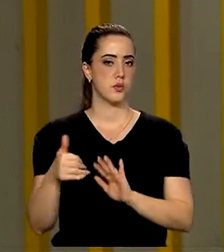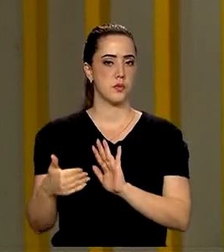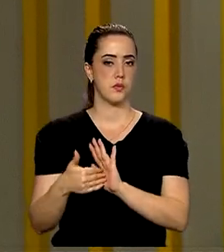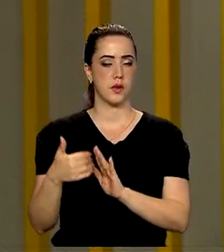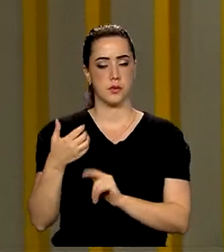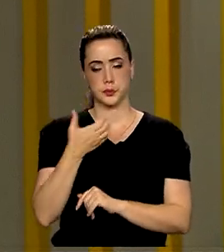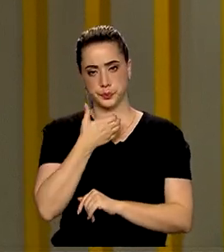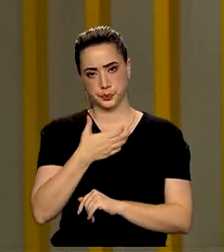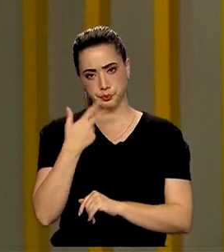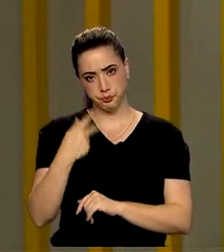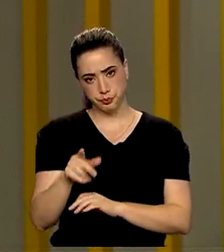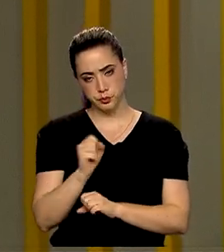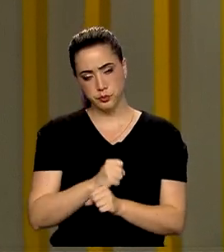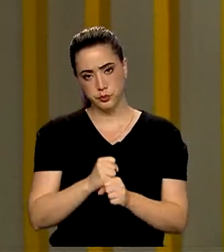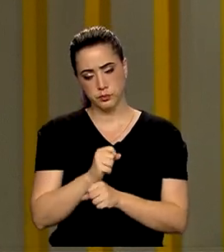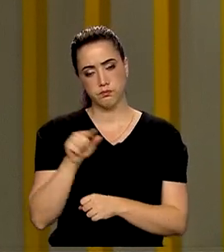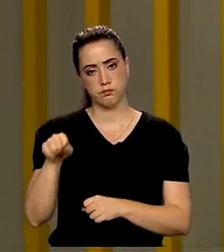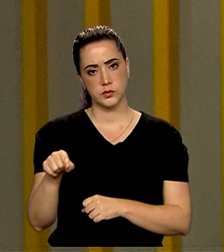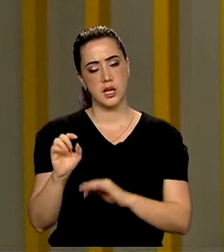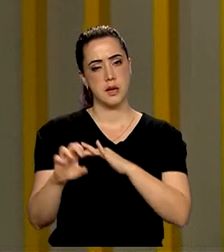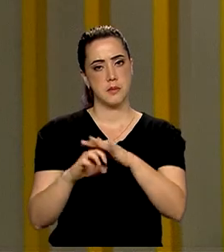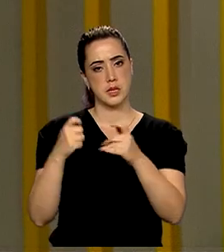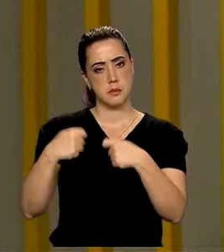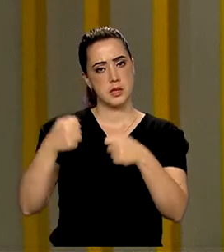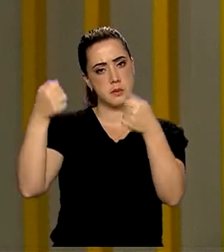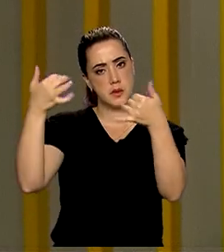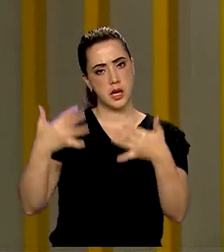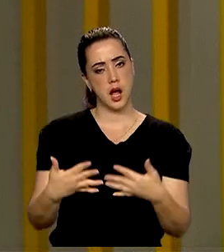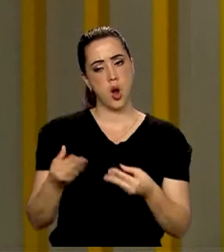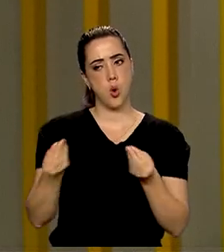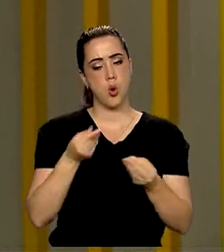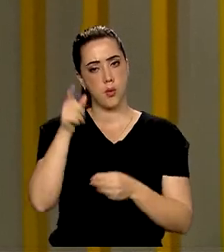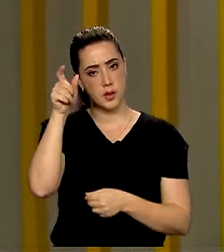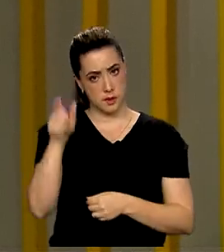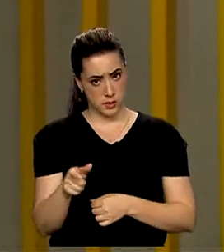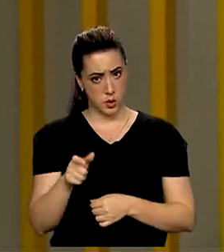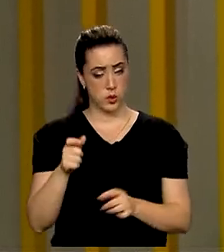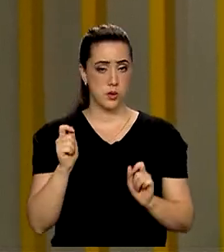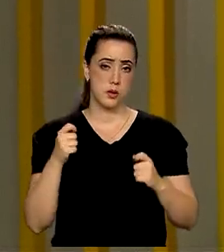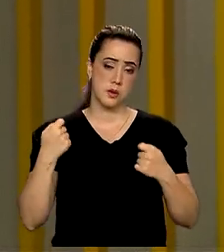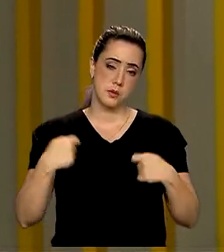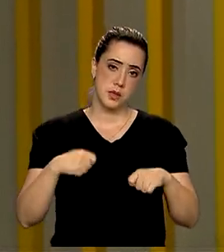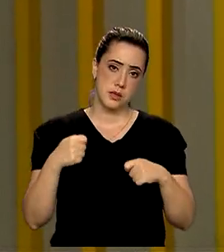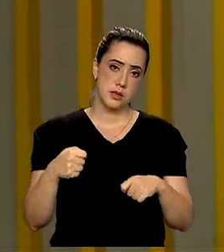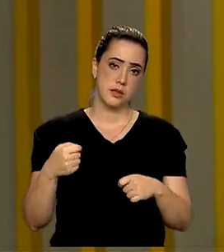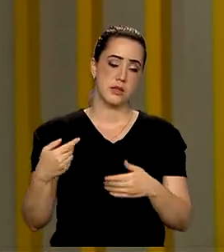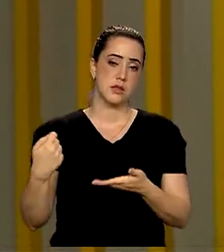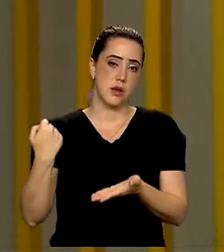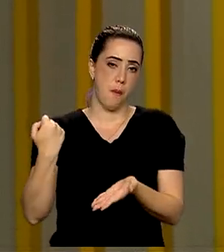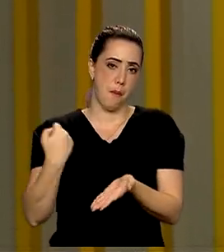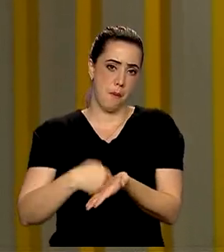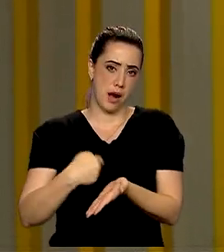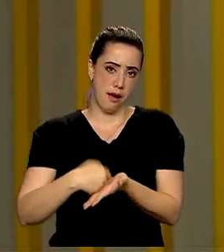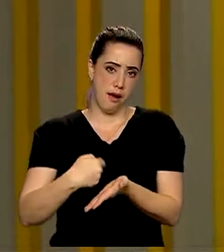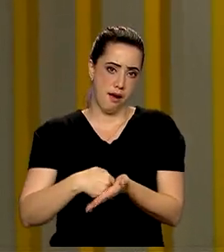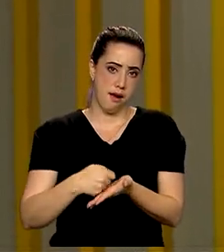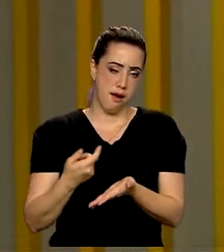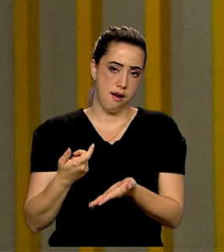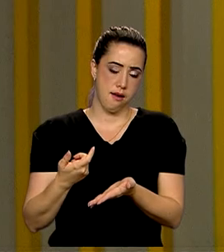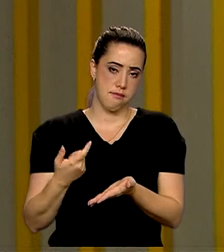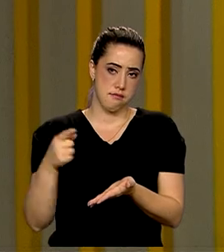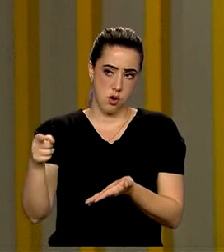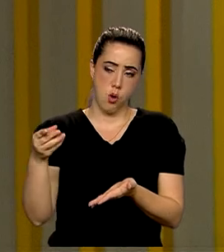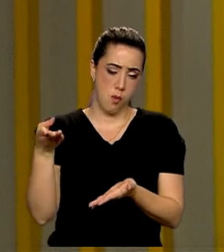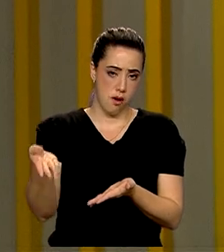dezembro deste ano. A empresa tem de explicar como os consumidores lesados estão sendo ressarcidos, o procedimento de